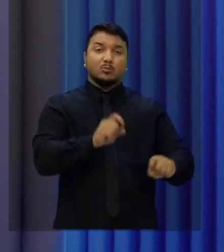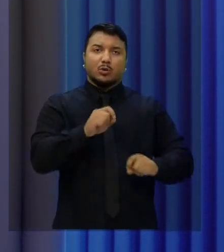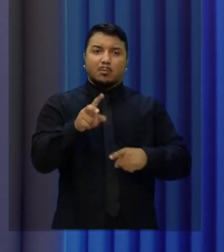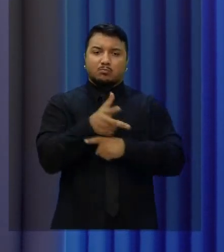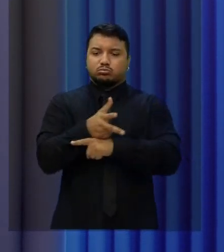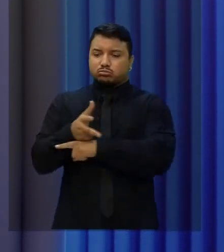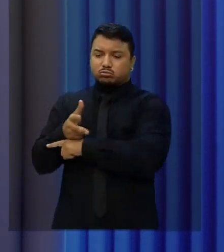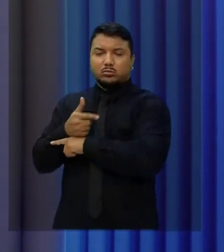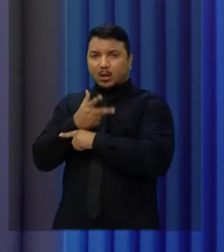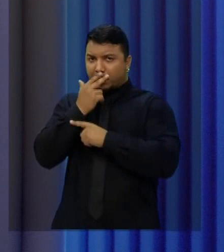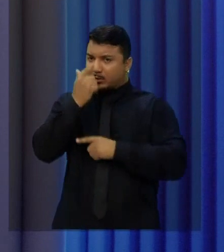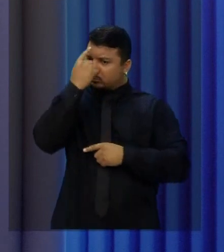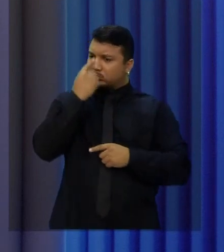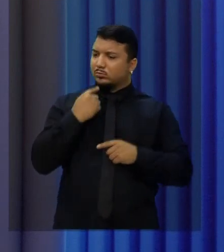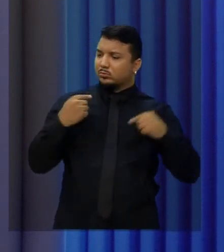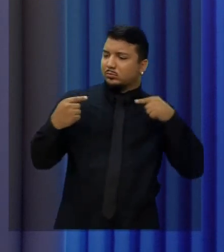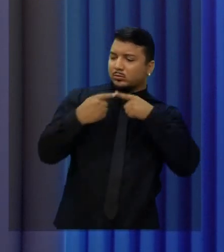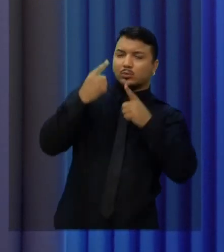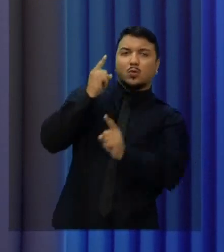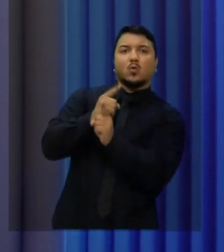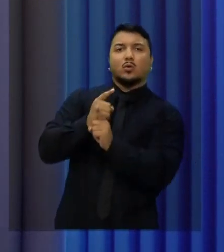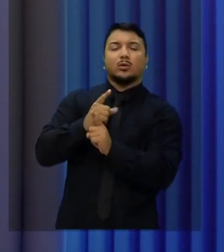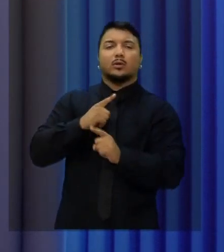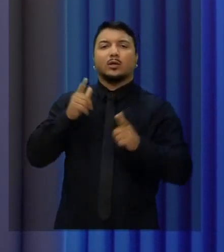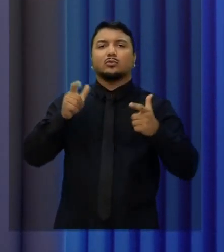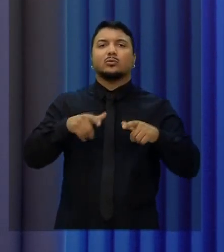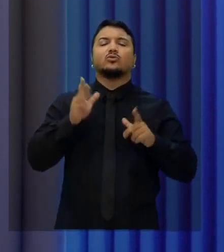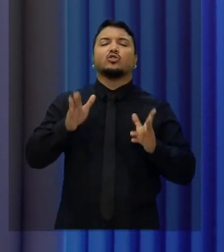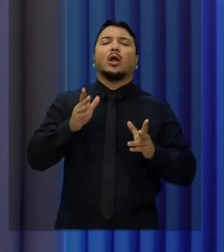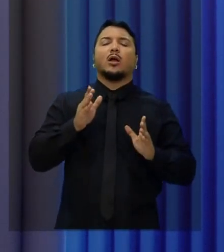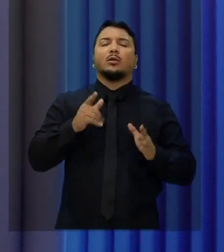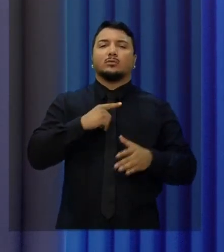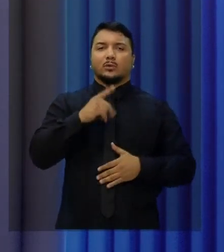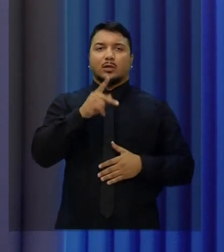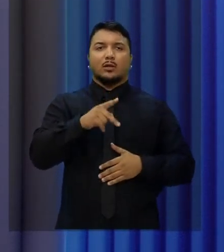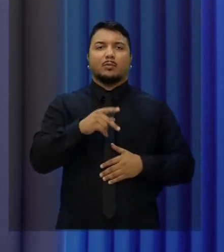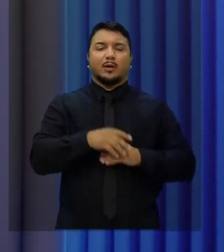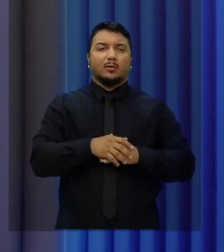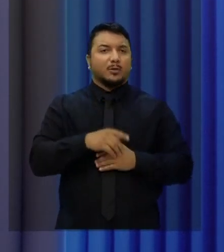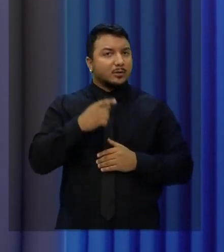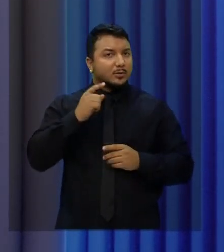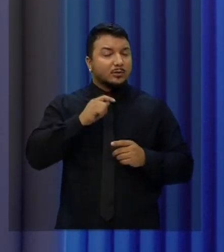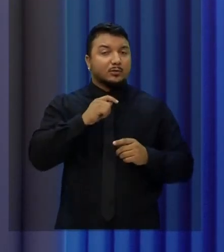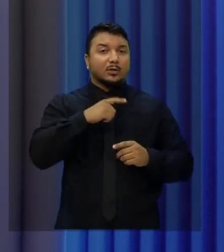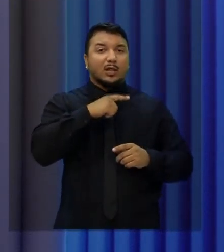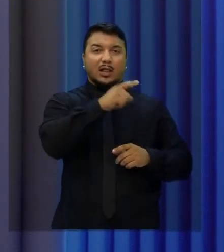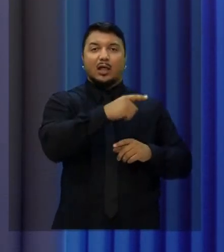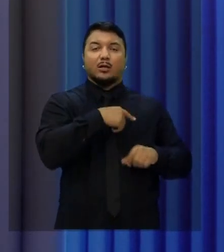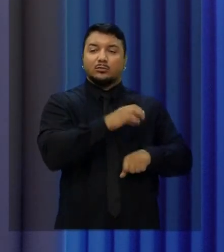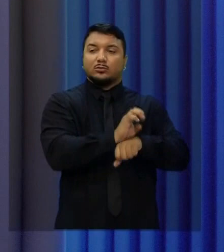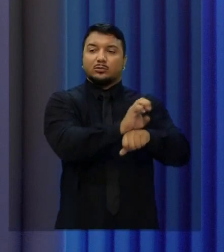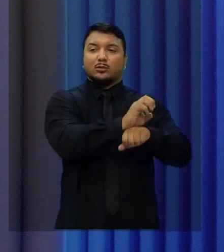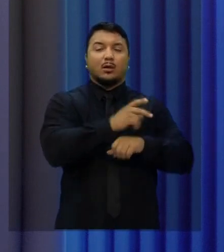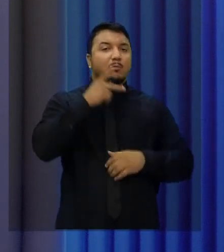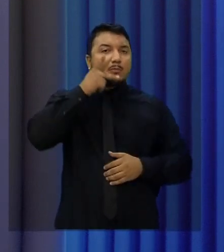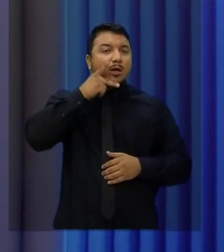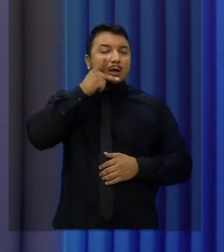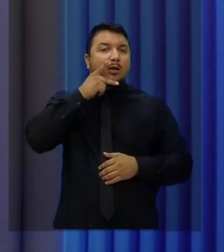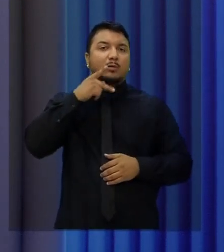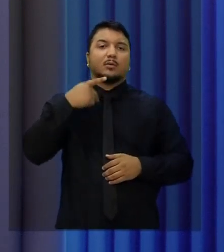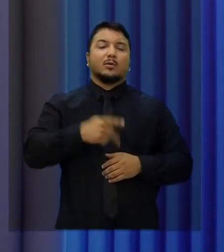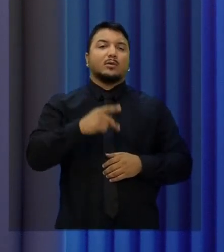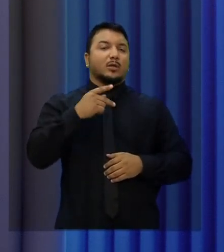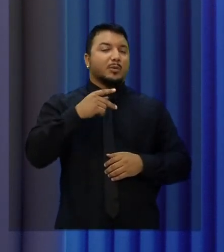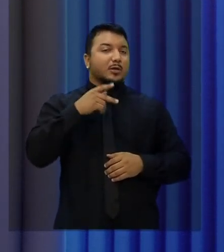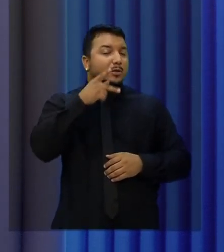monitoramento facial que vai identificar como acontece lá na Paraíba. Incrivelmente, a Paraíba é um dos estados mais pobres do Nordeste e é